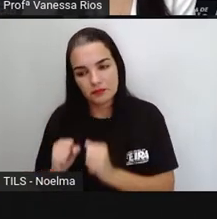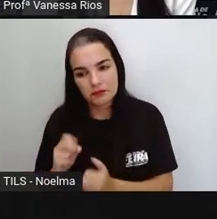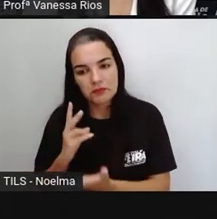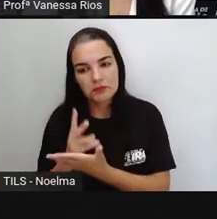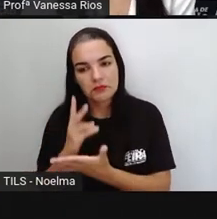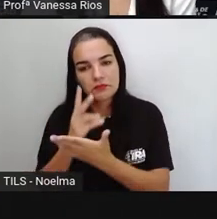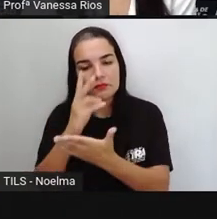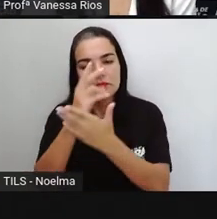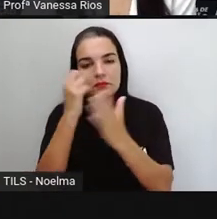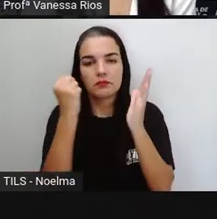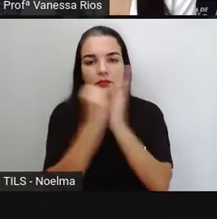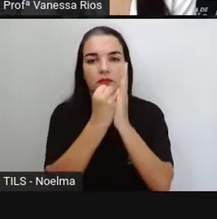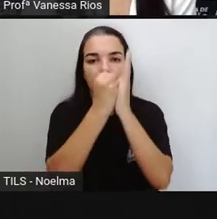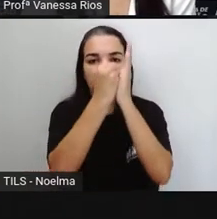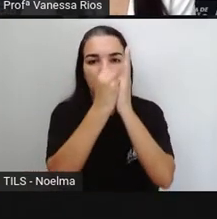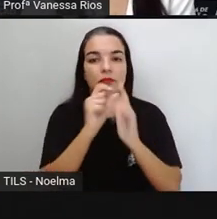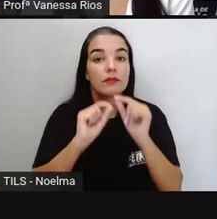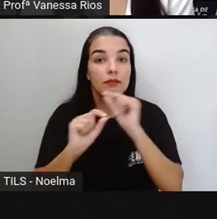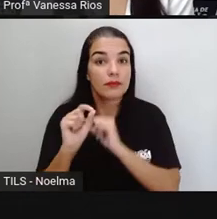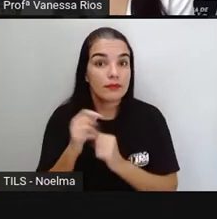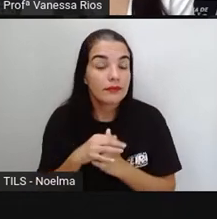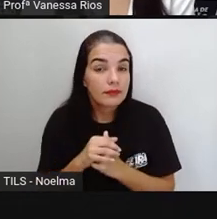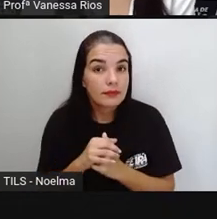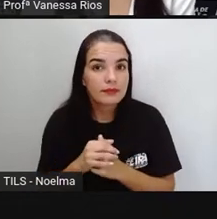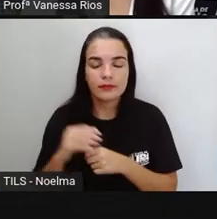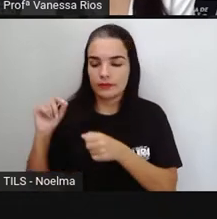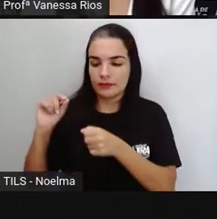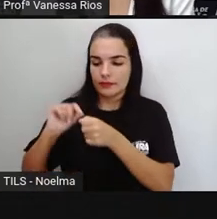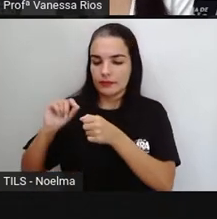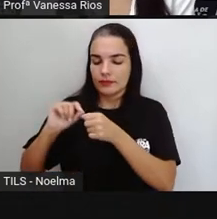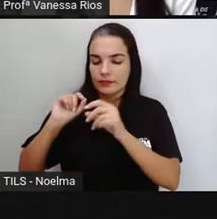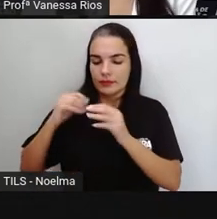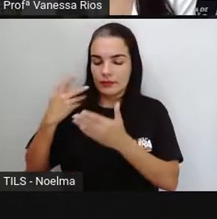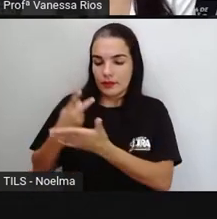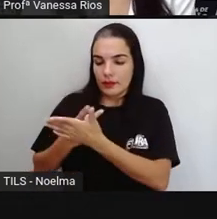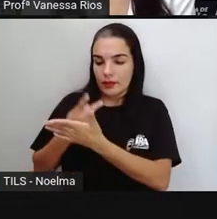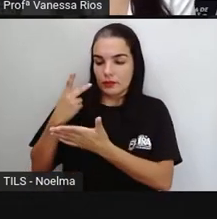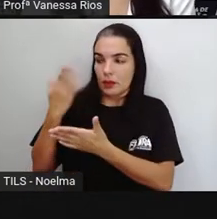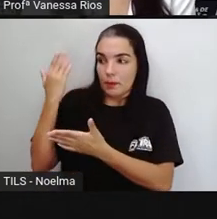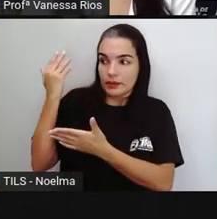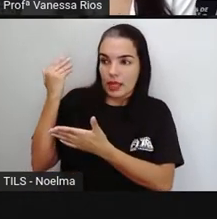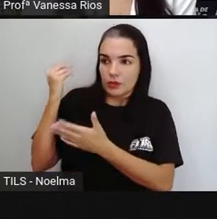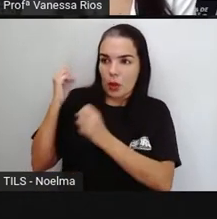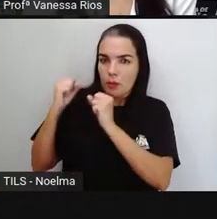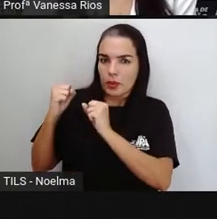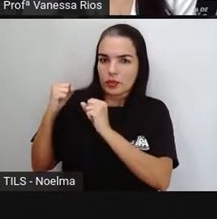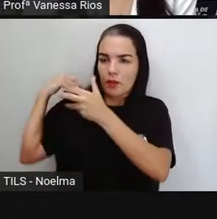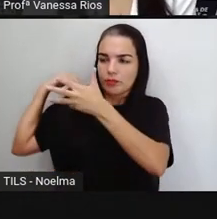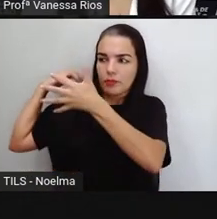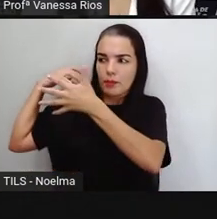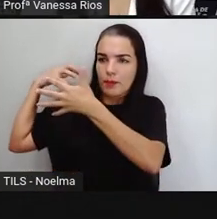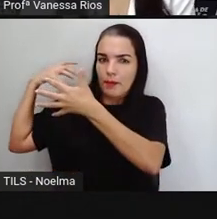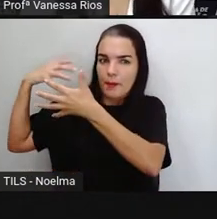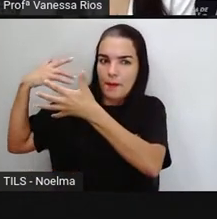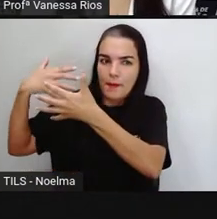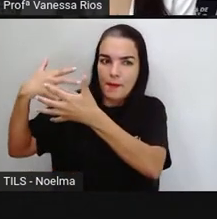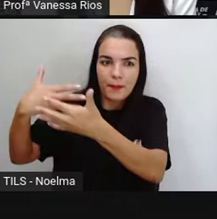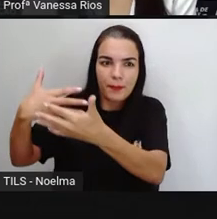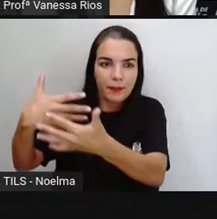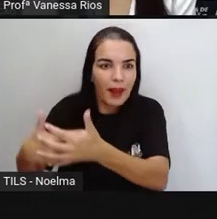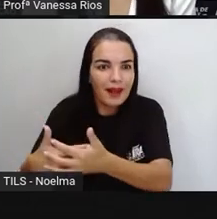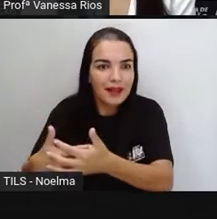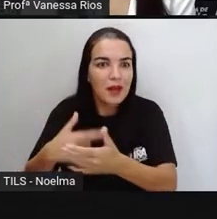patrimônios. Elas são passadas de geração em geração. Então, a gente observa aí brincadeiras, né? Antigas e não